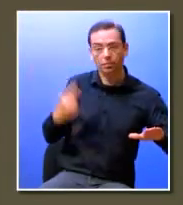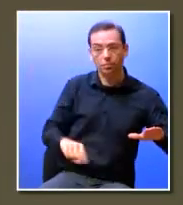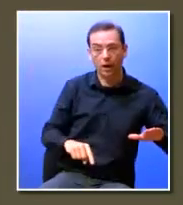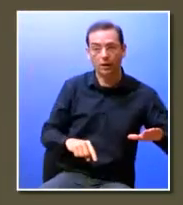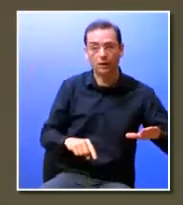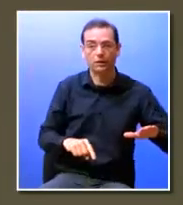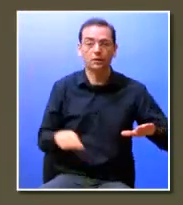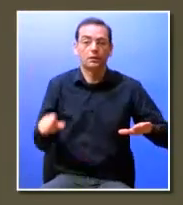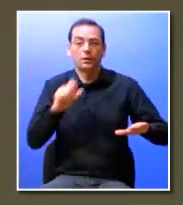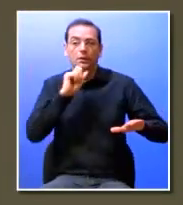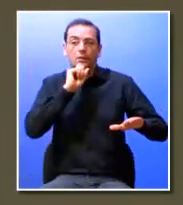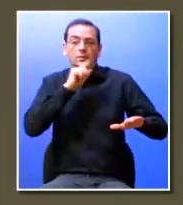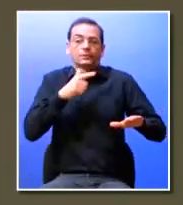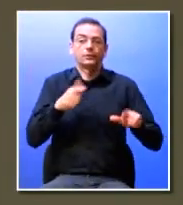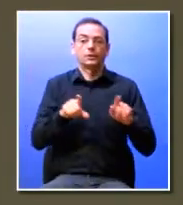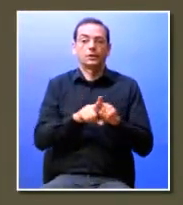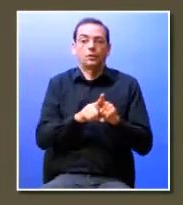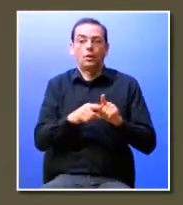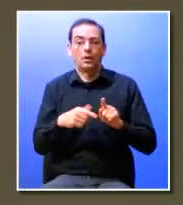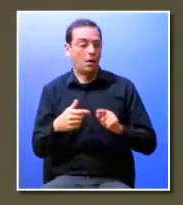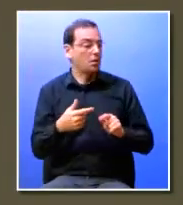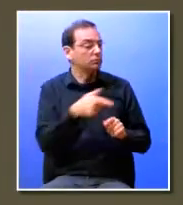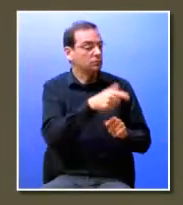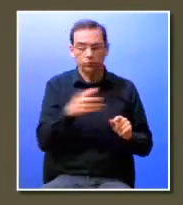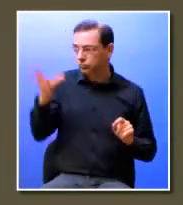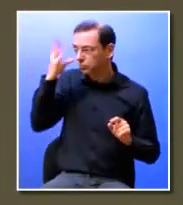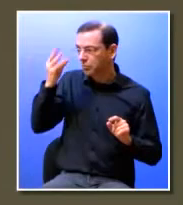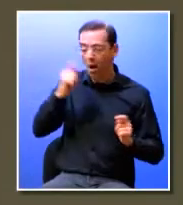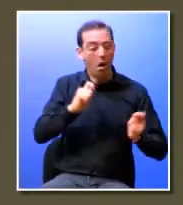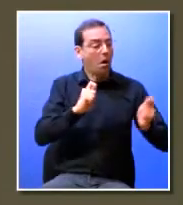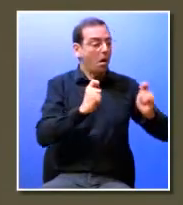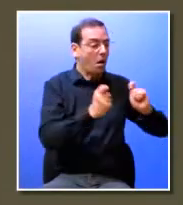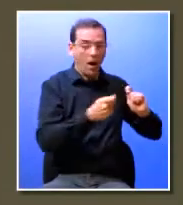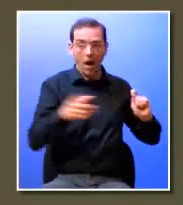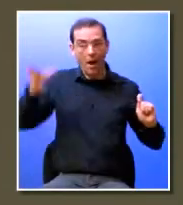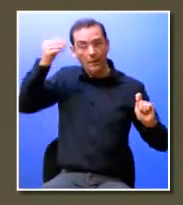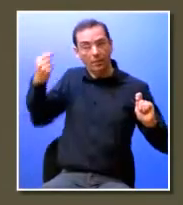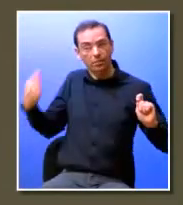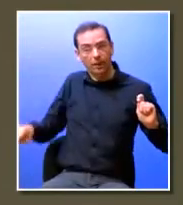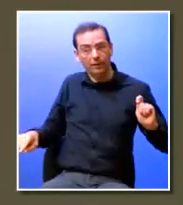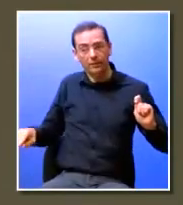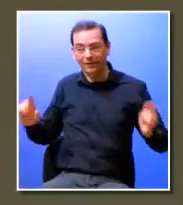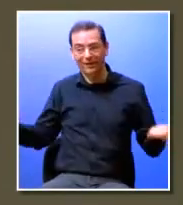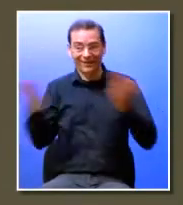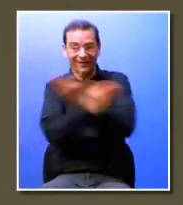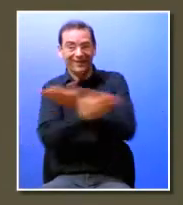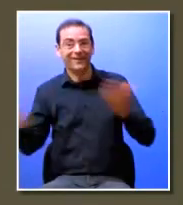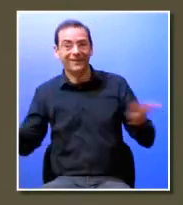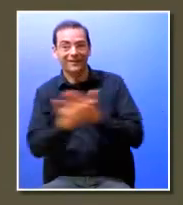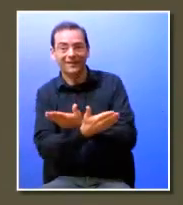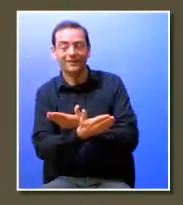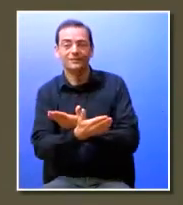diferentes formas de fazer pode ser desafiado naquilo que já faz no seu dia a dia e portanto isto já são formas eu diria de alguma forma evoluídas e